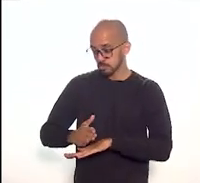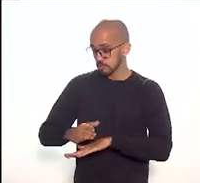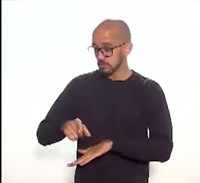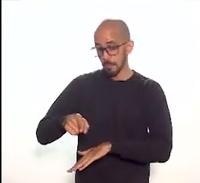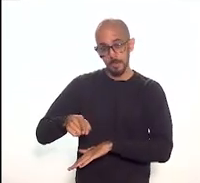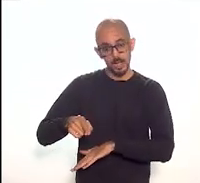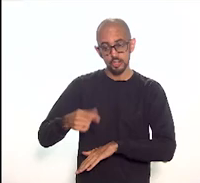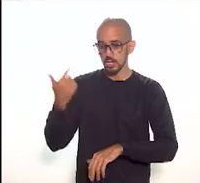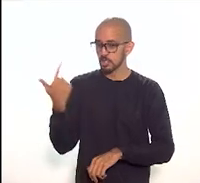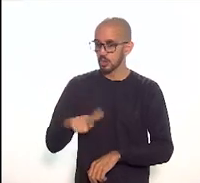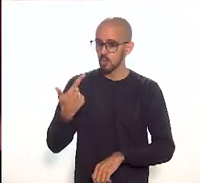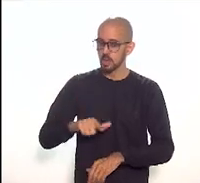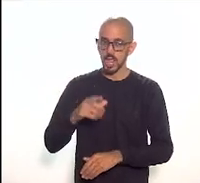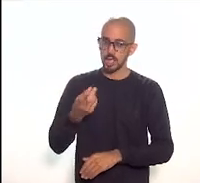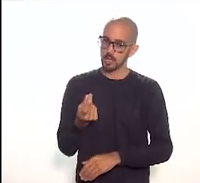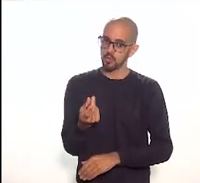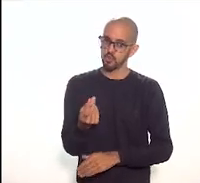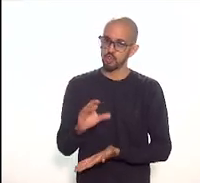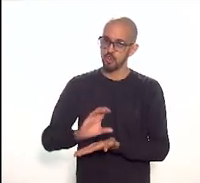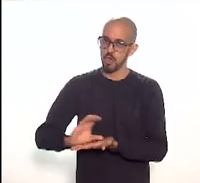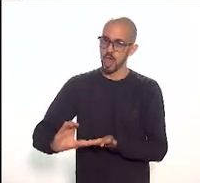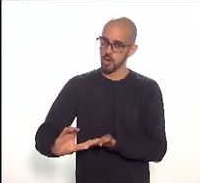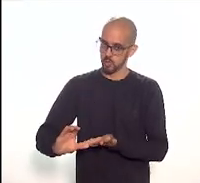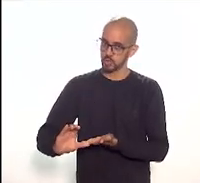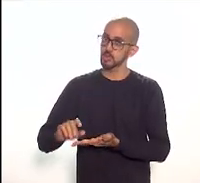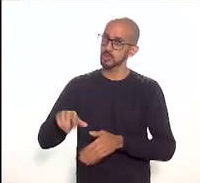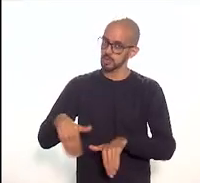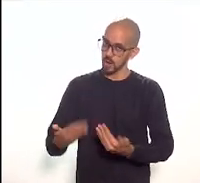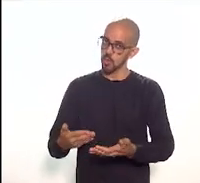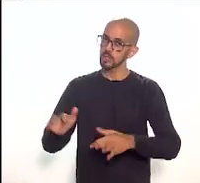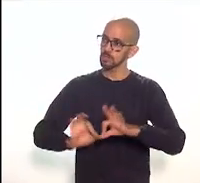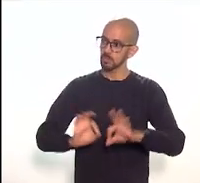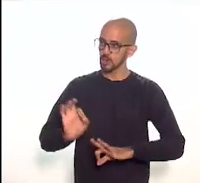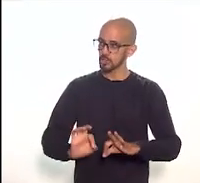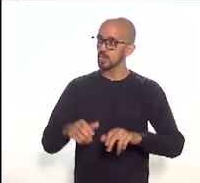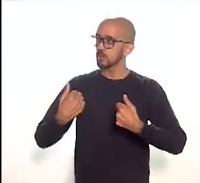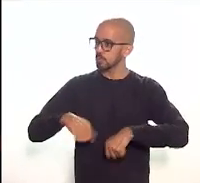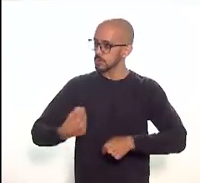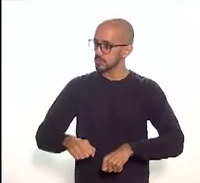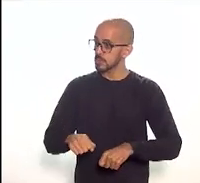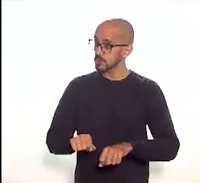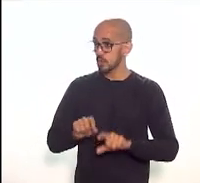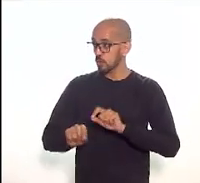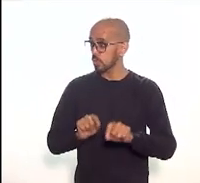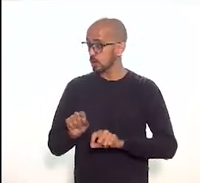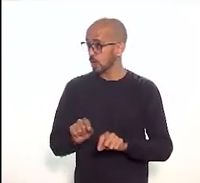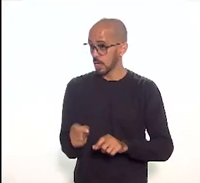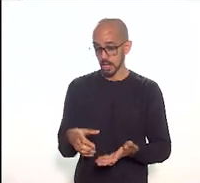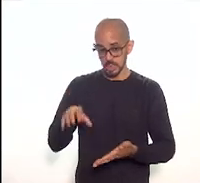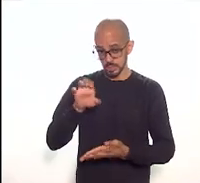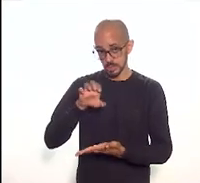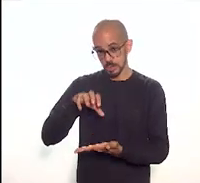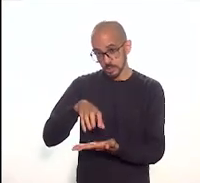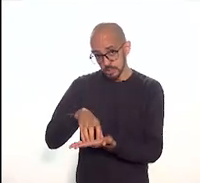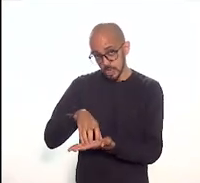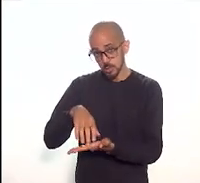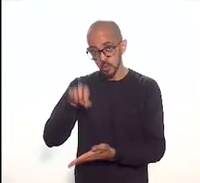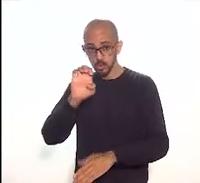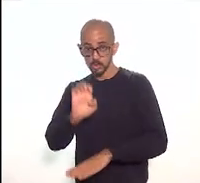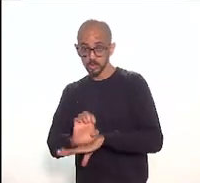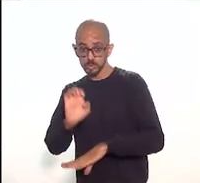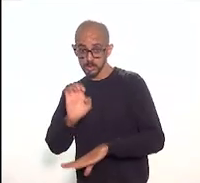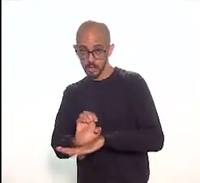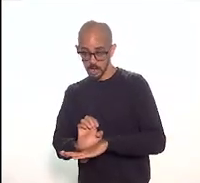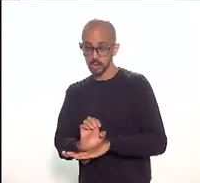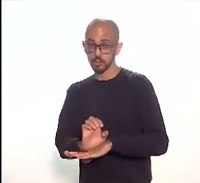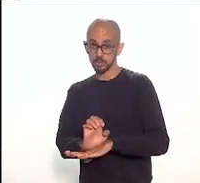então é preciso que num projeto dessa magnitude essa área do Estado dando continuidade